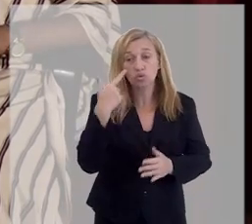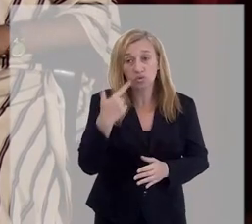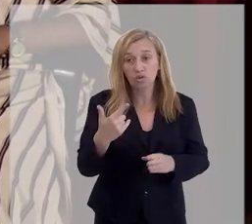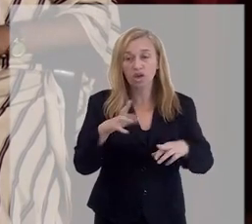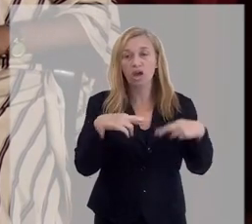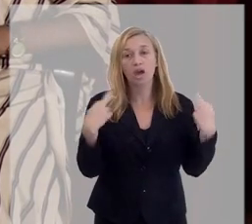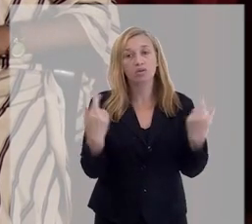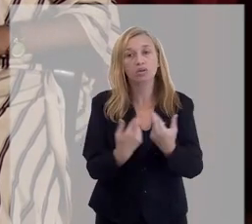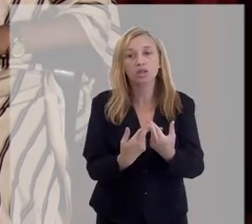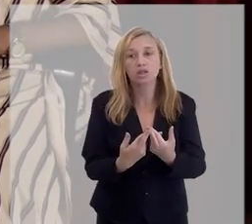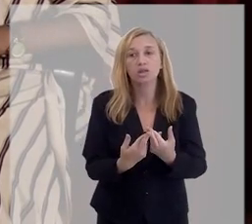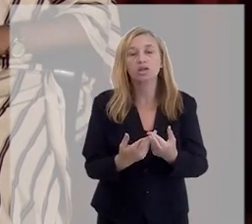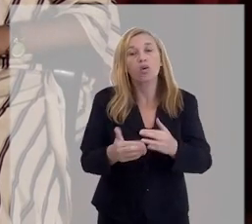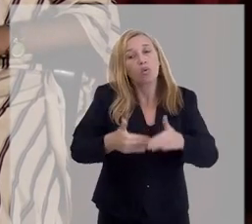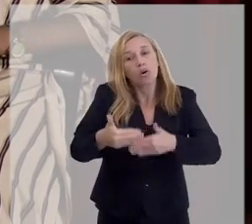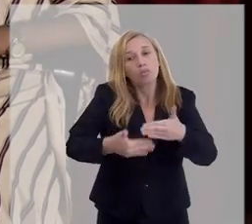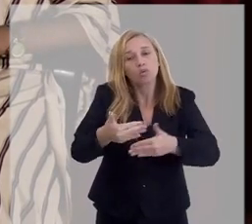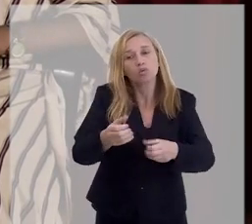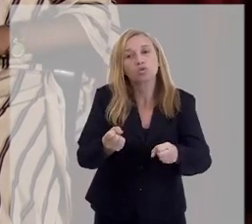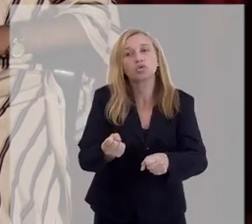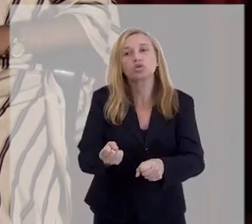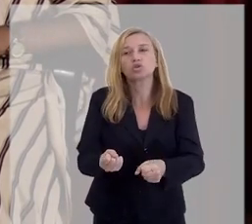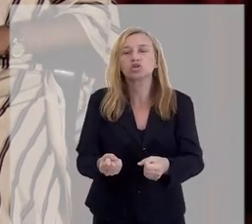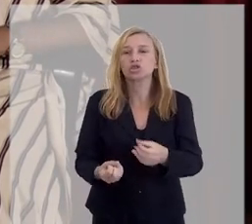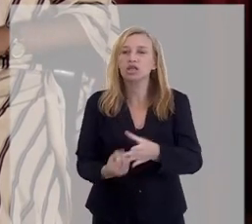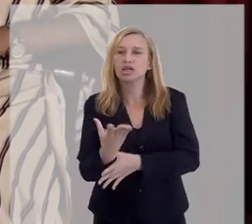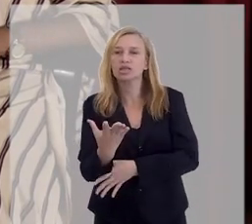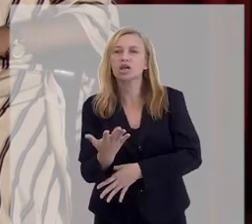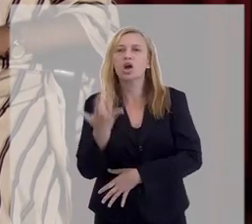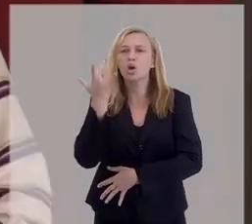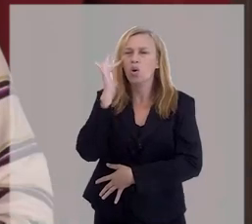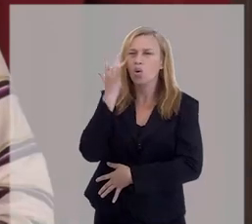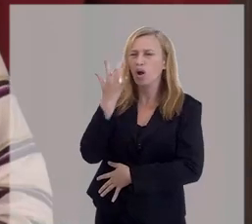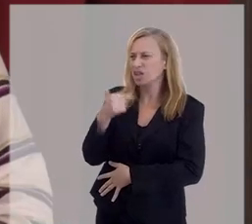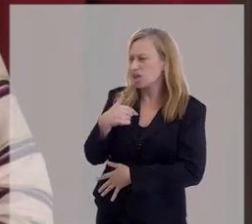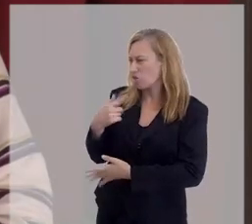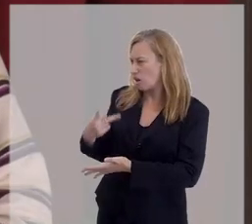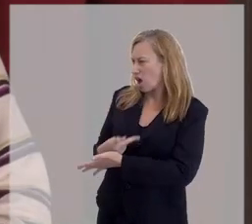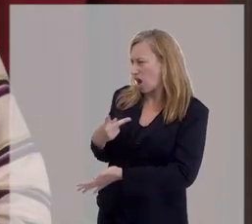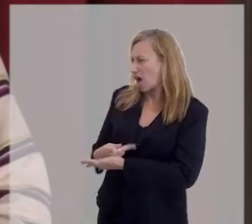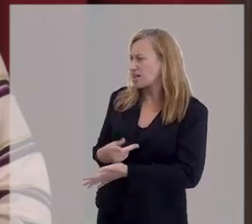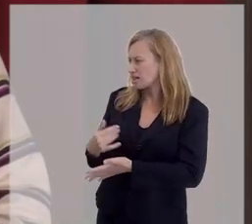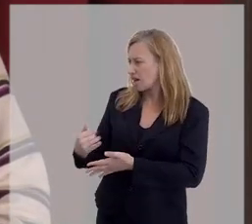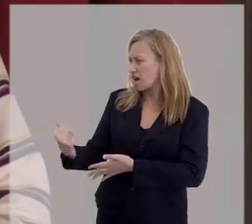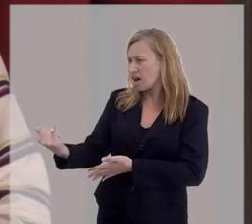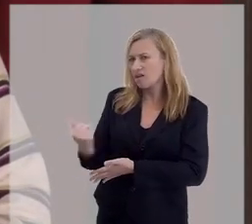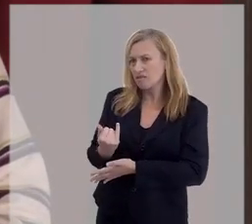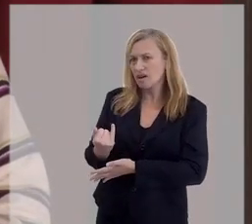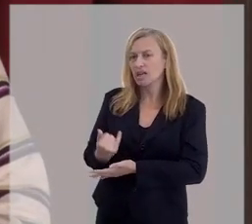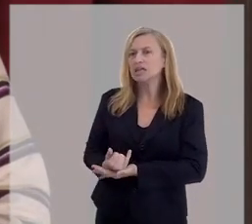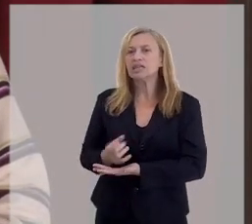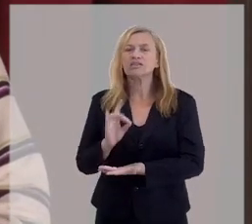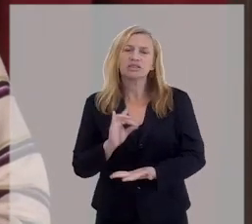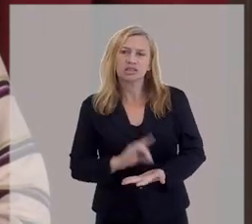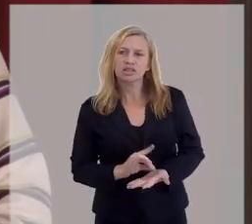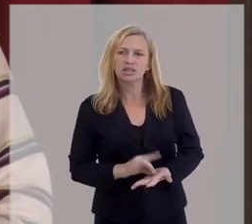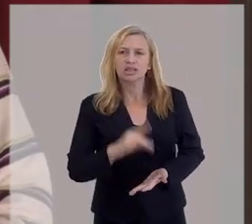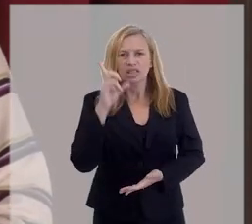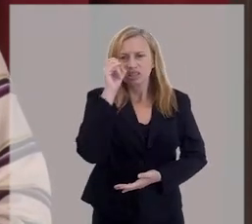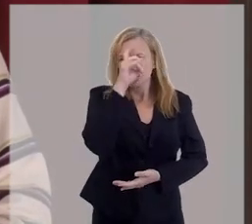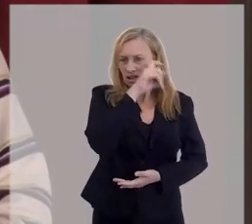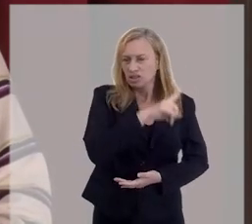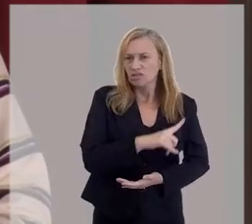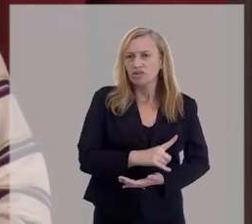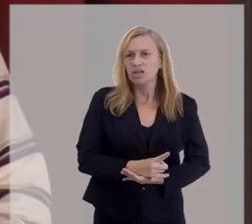Mas é assim, um caminho, né? Como eu disse, de construção. O que eu acho, se eu estiver errado, me corrija, é é realmente